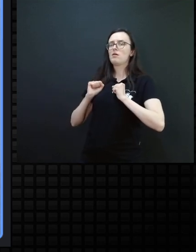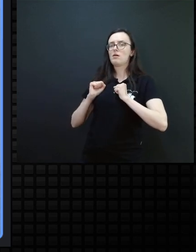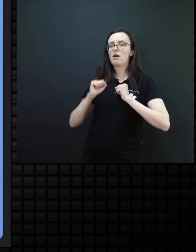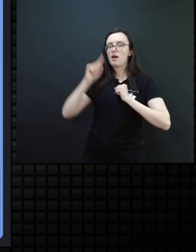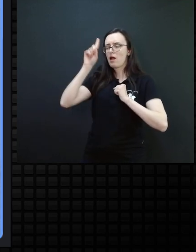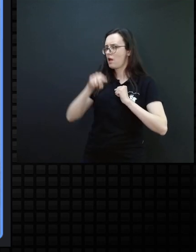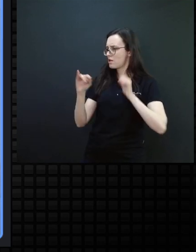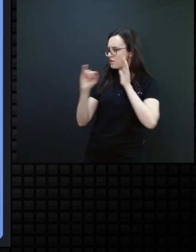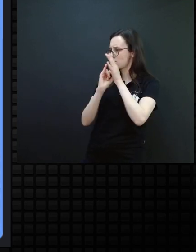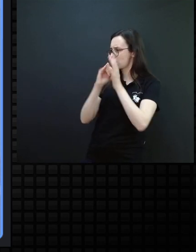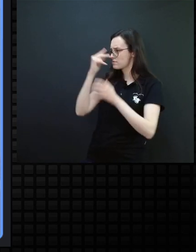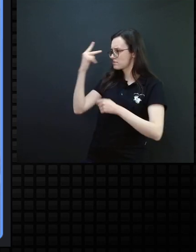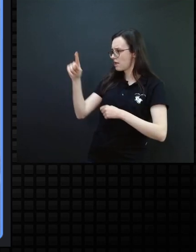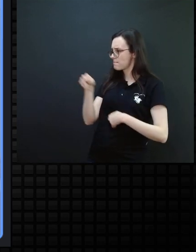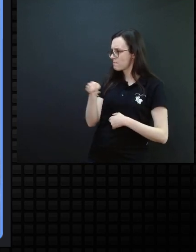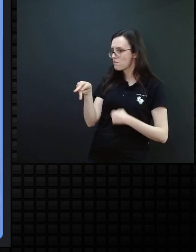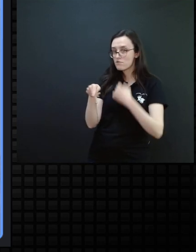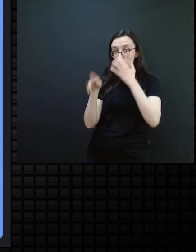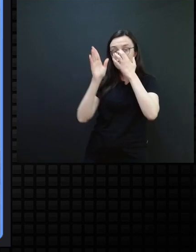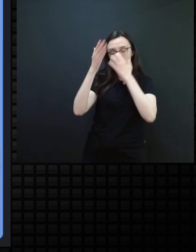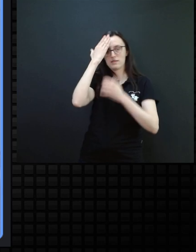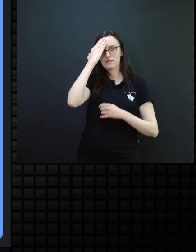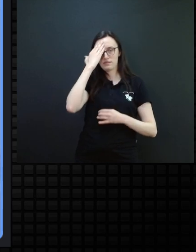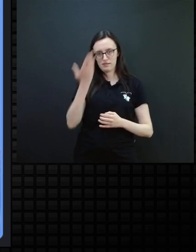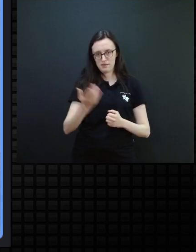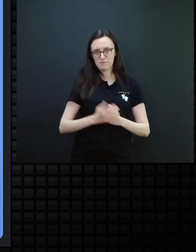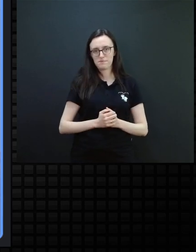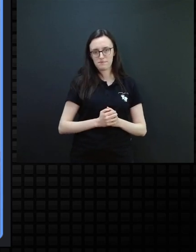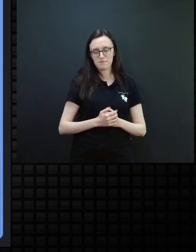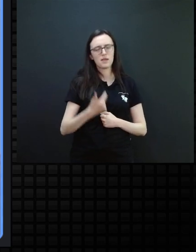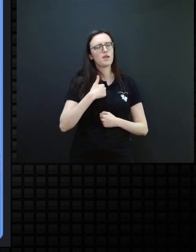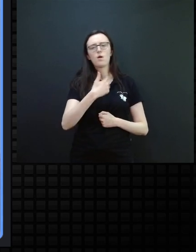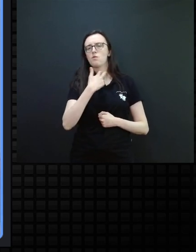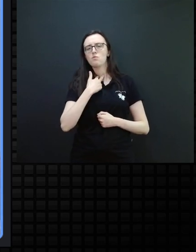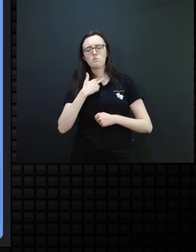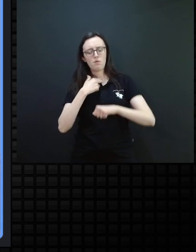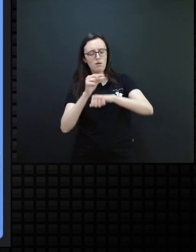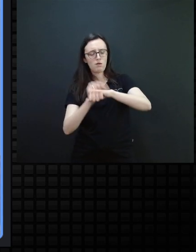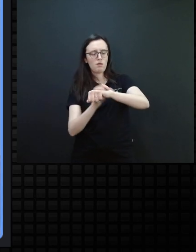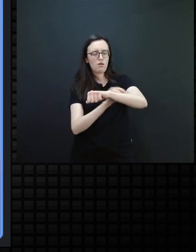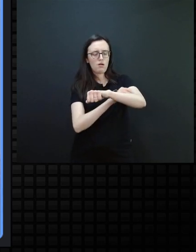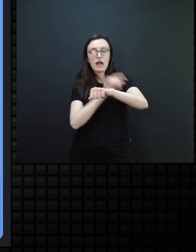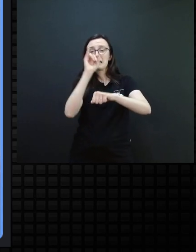Então, eu não posso ter aqui, junto com ela, outras pulseiras, outros,